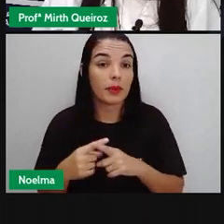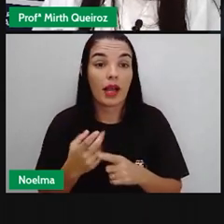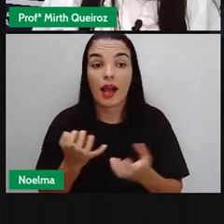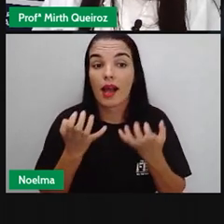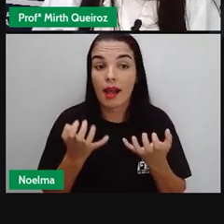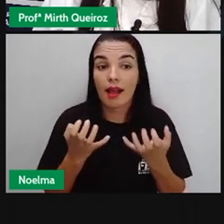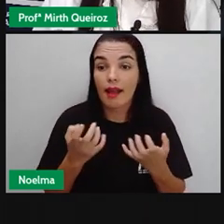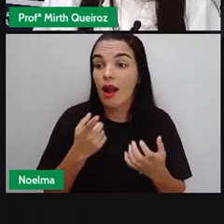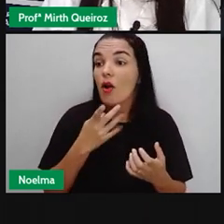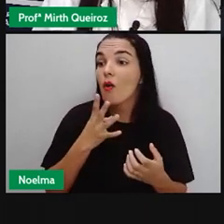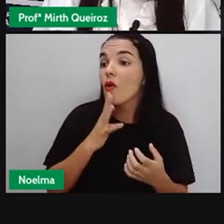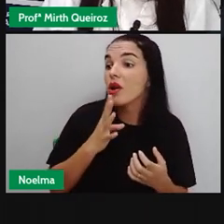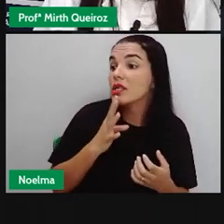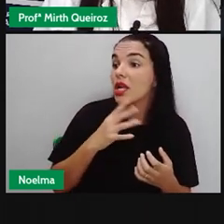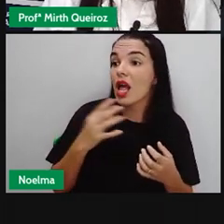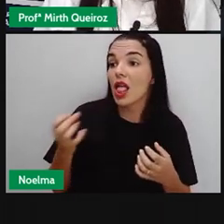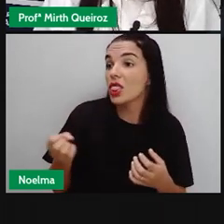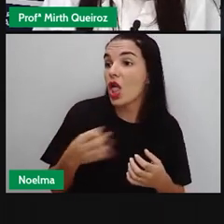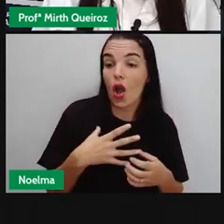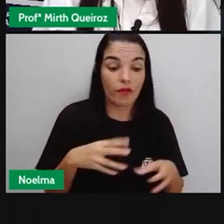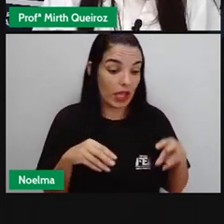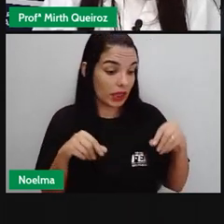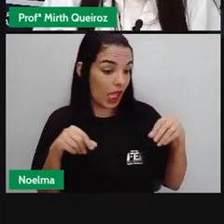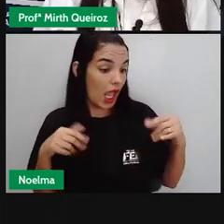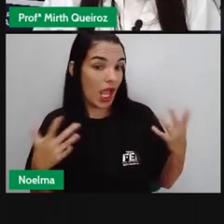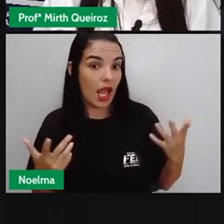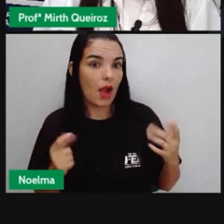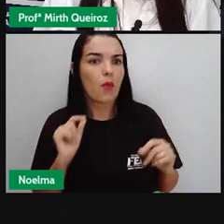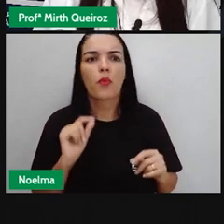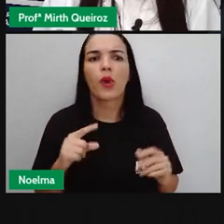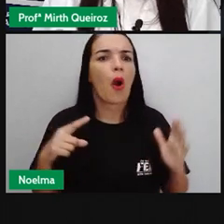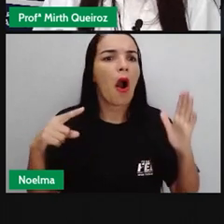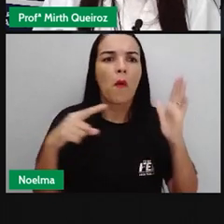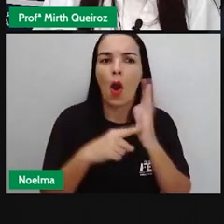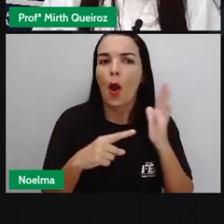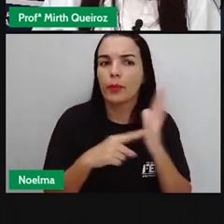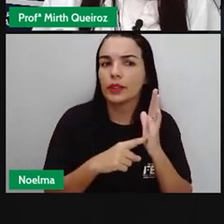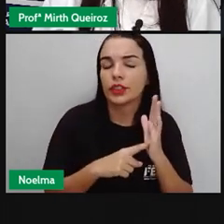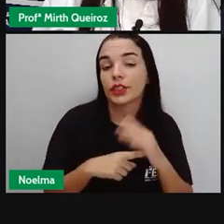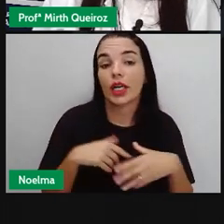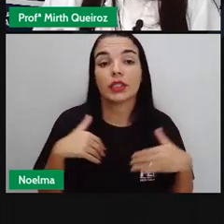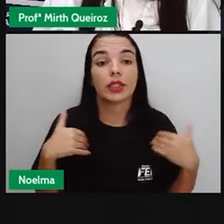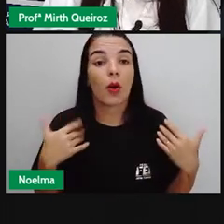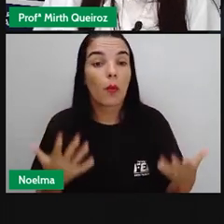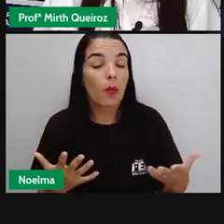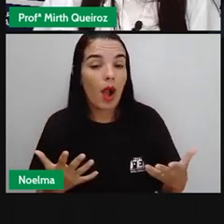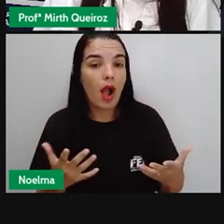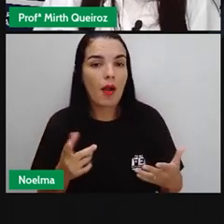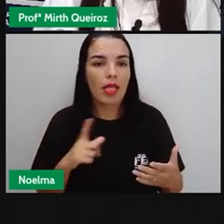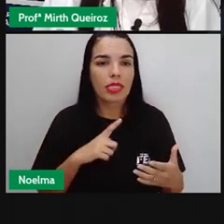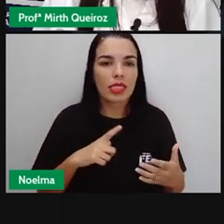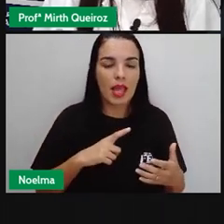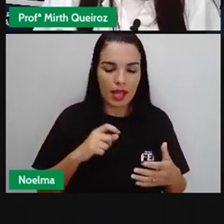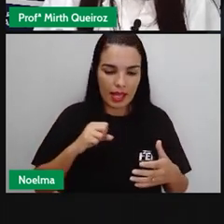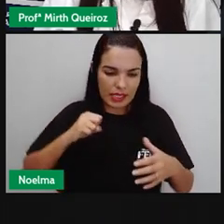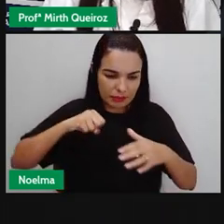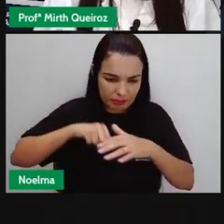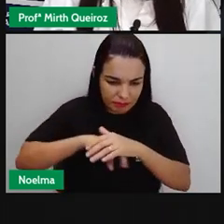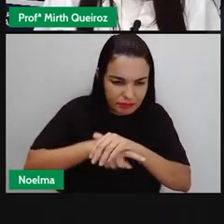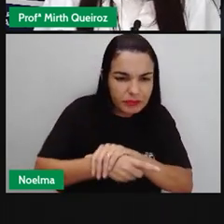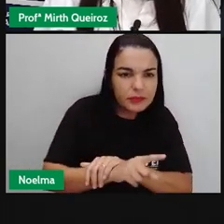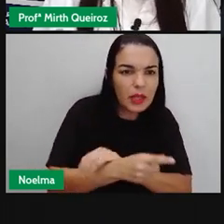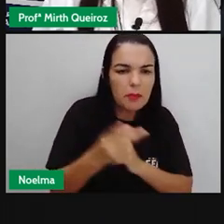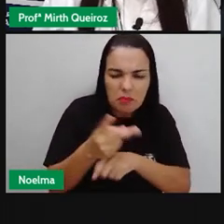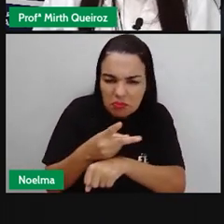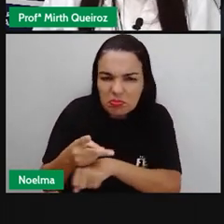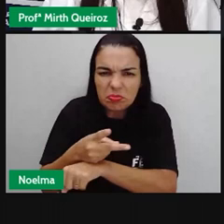queriam conhecer o novo mundo, o que que se tinha ali. O objetivo dessas imigrações era a exploração desse novo